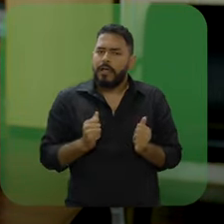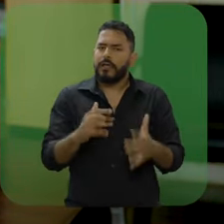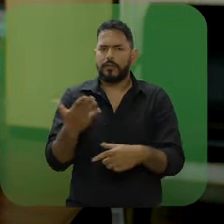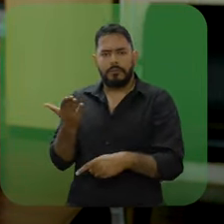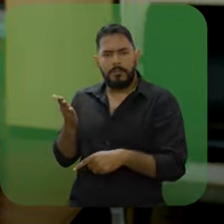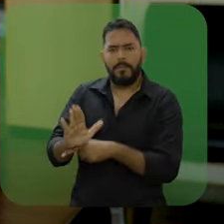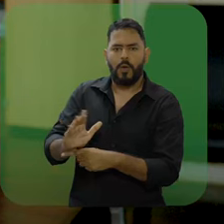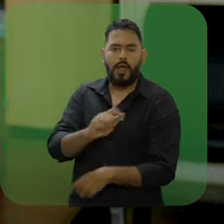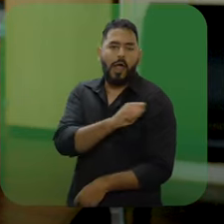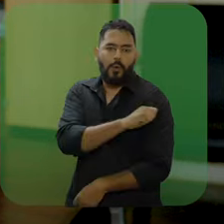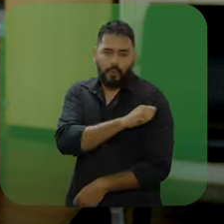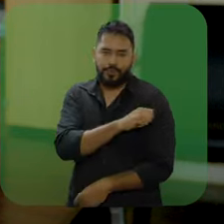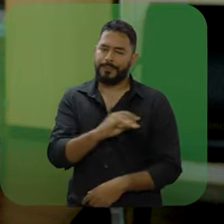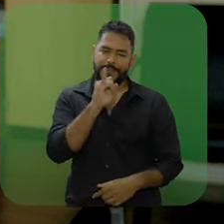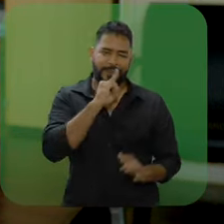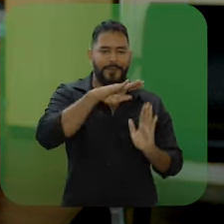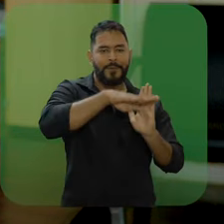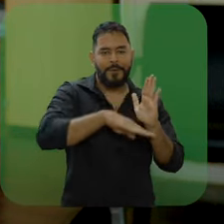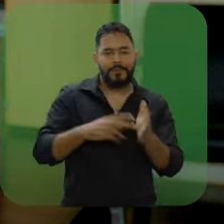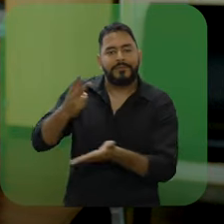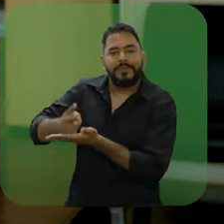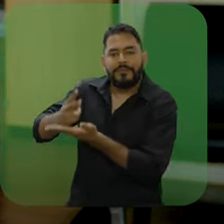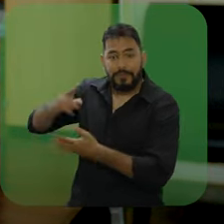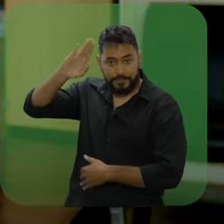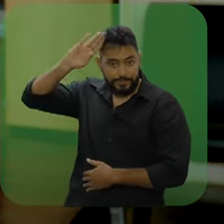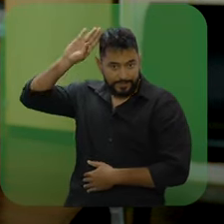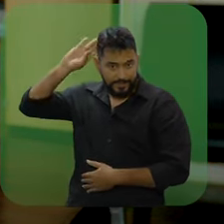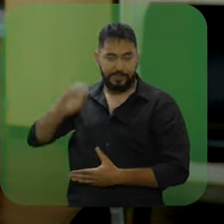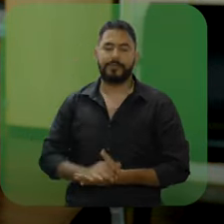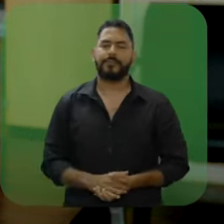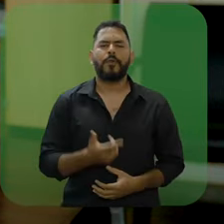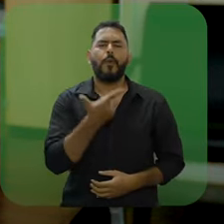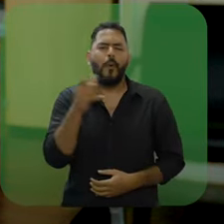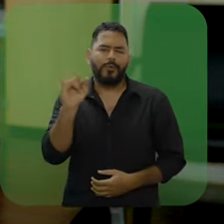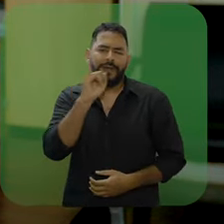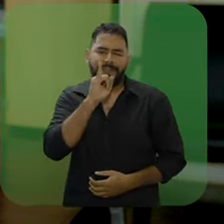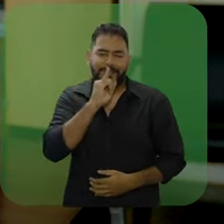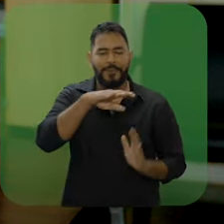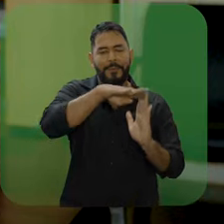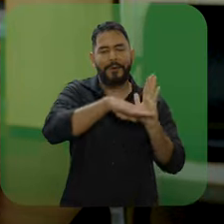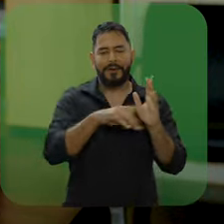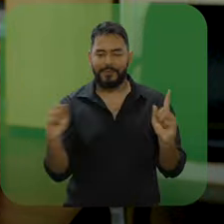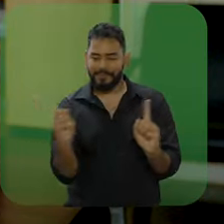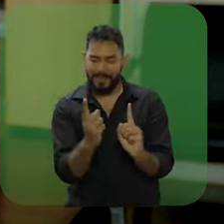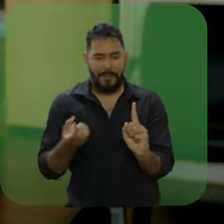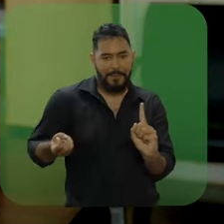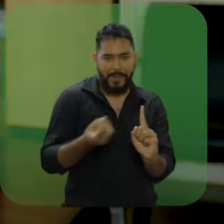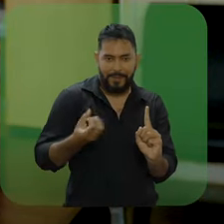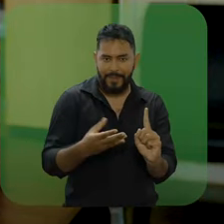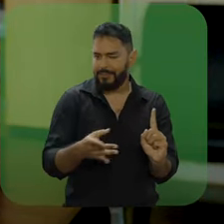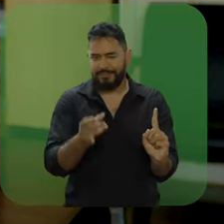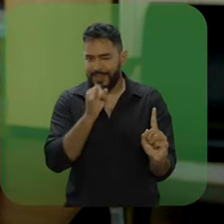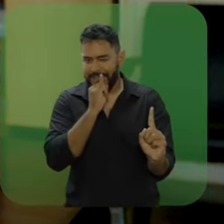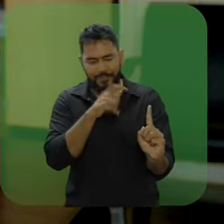nossas ações de assistência estudantil, como o programa Manutenção Acadêmica. Outro grande exemplo é o programa Tutoria